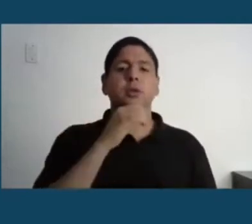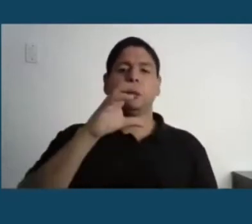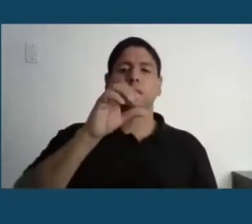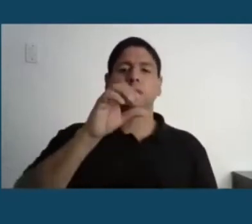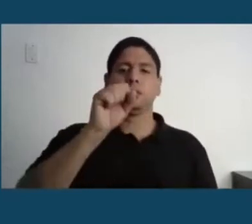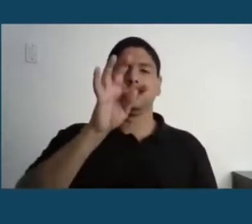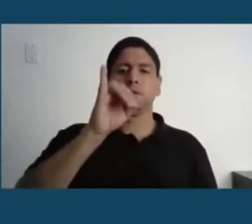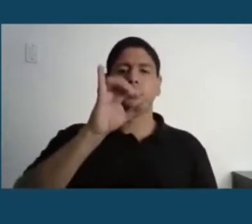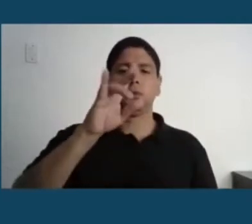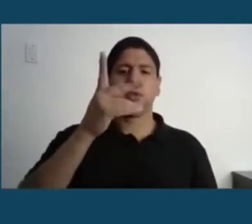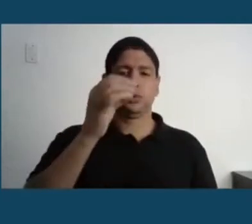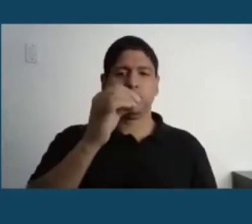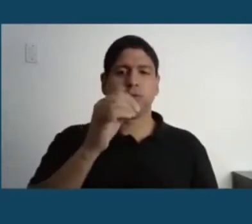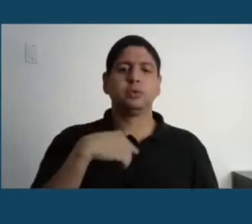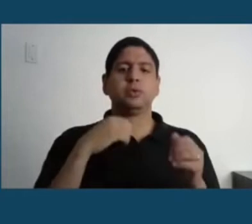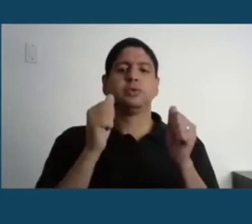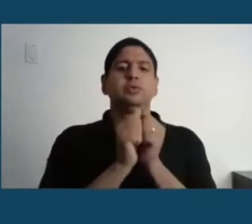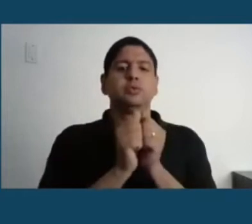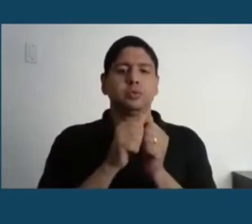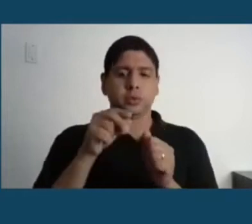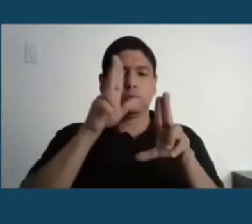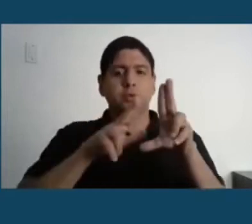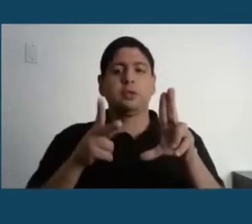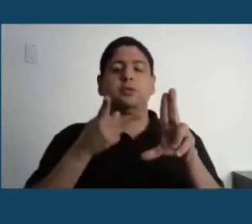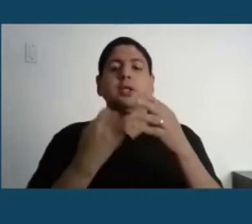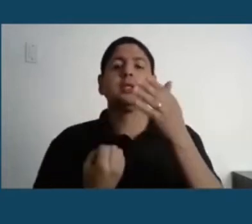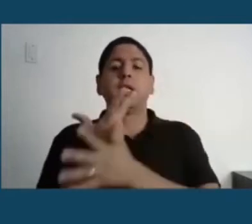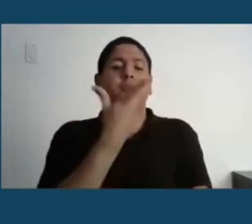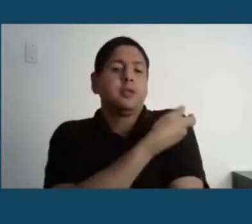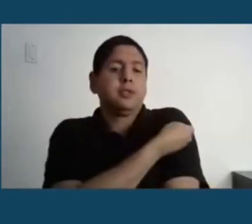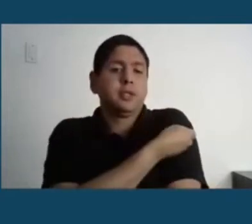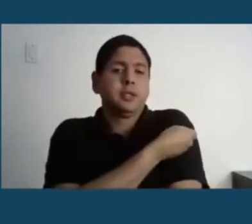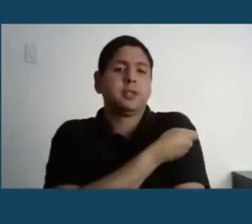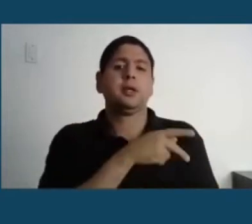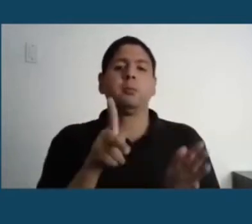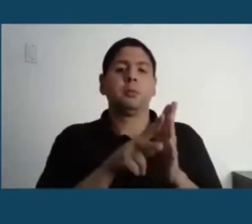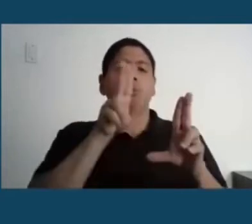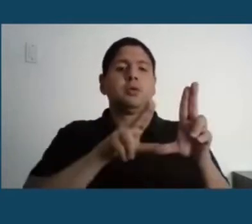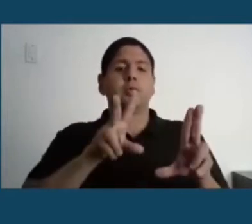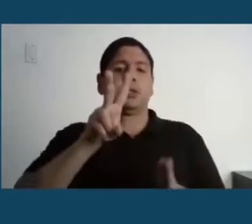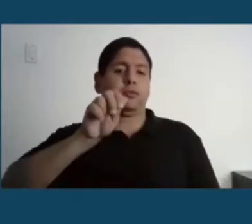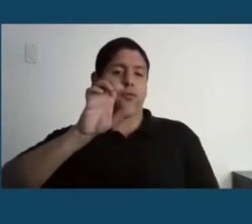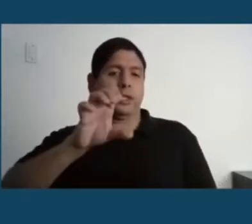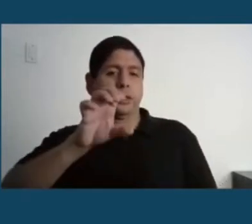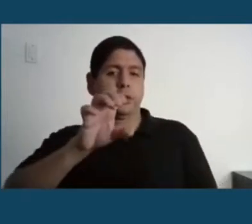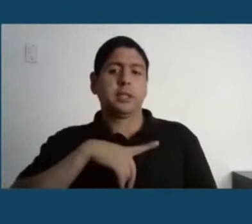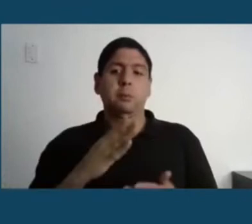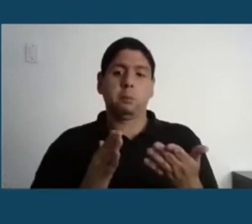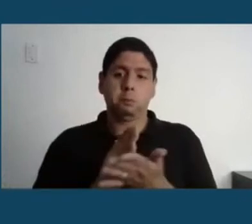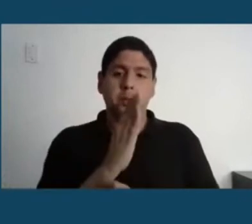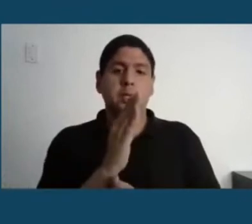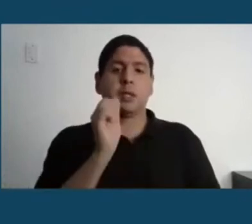que está em fase, que está aprovada brevemente pela Anvisa, para continuar os